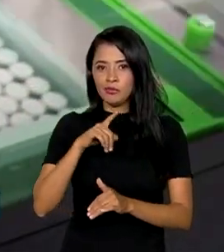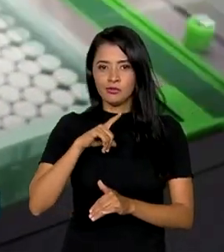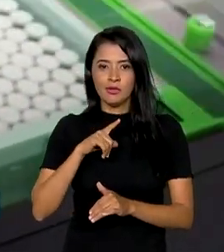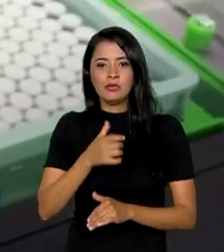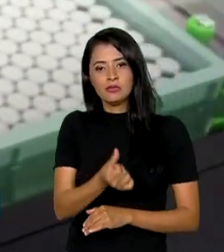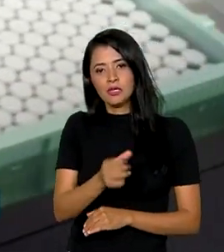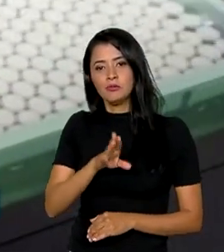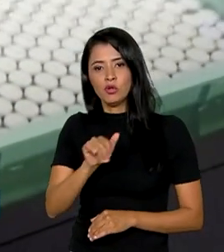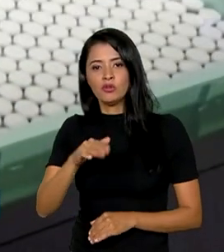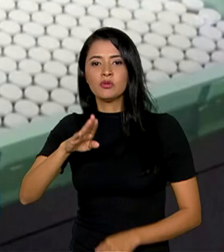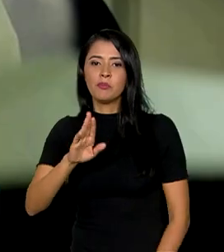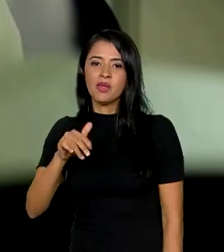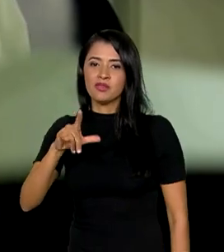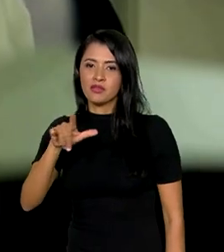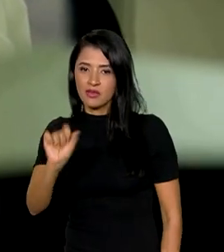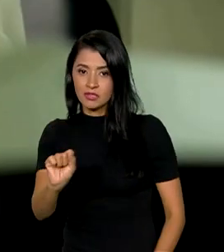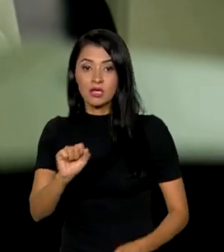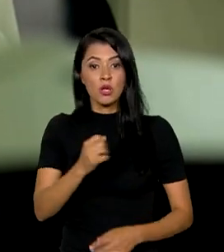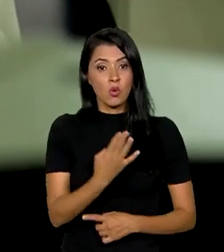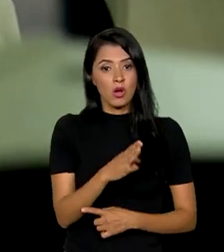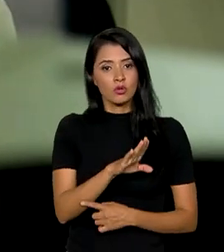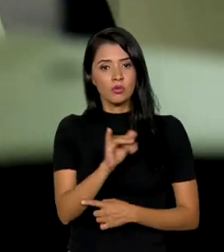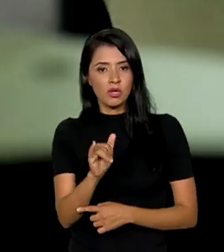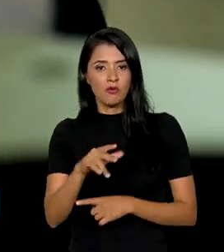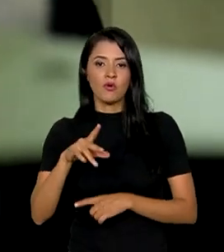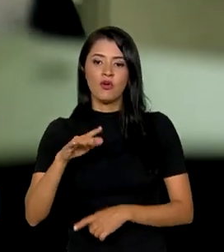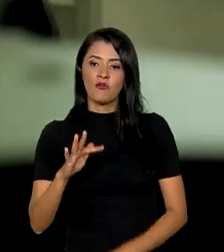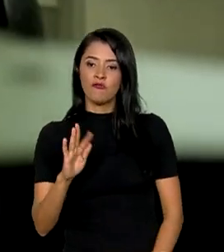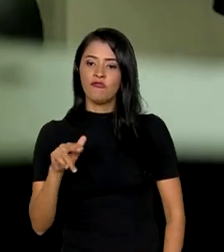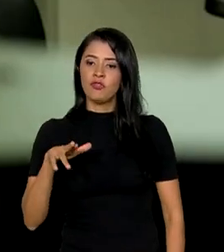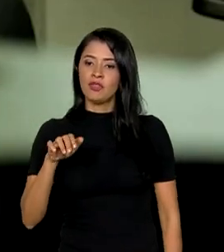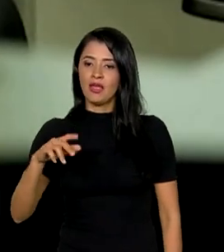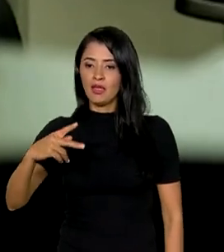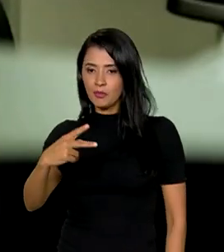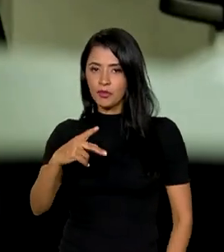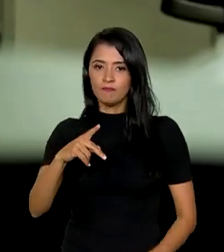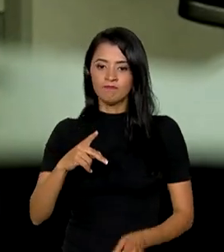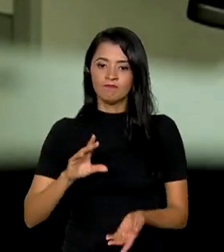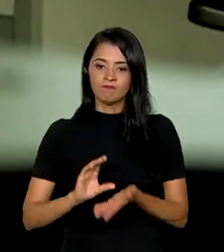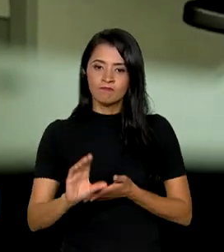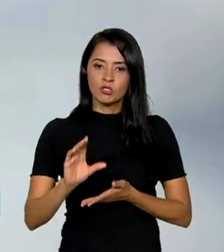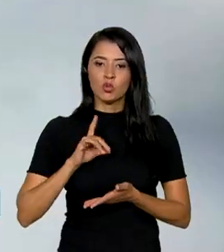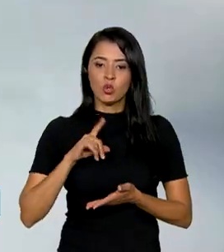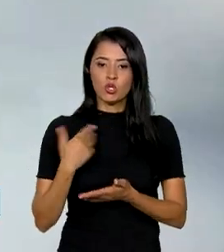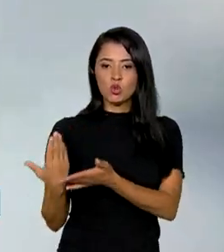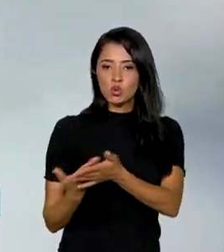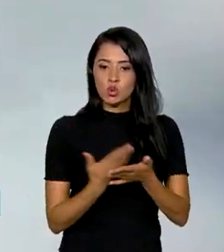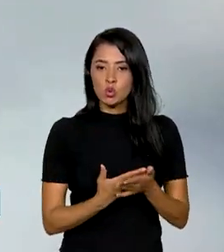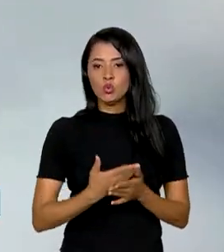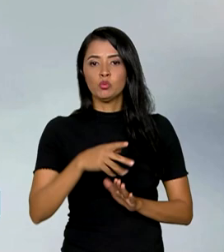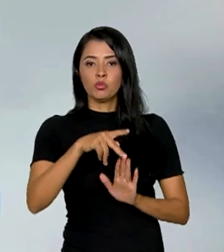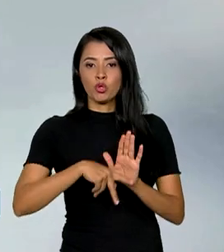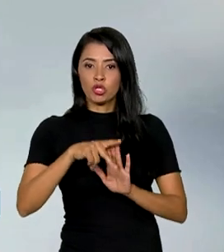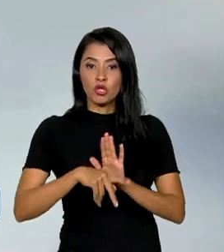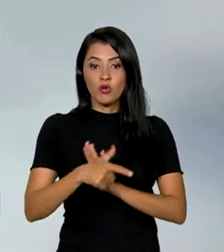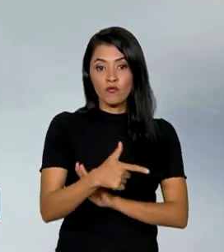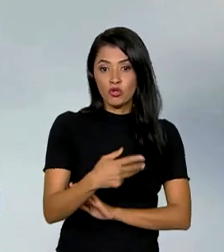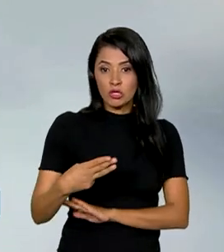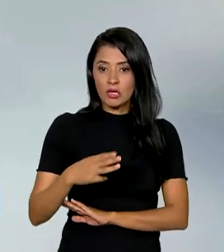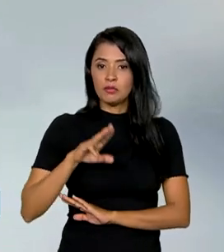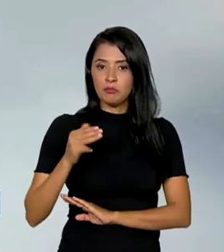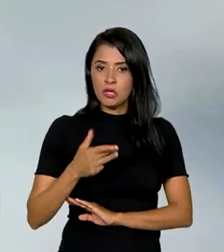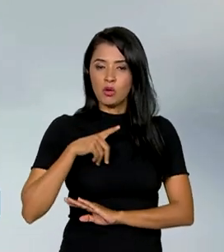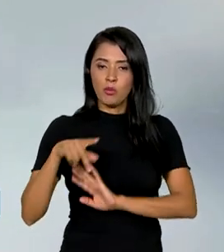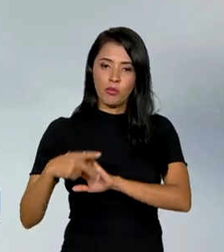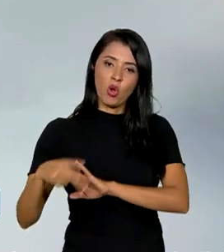bilhões do BNDES, 4 bilhões da FINEP, financiadora de estudos e projetos, e 23 bilhões de reais